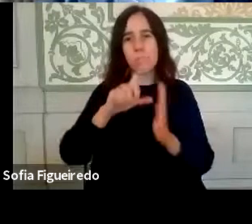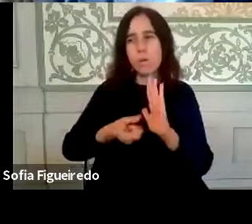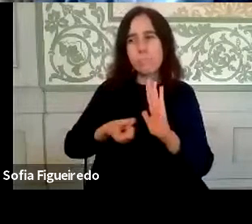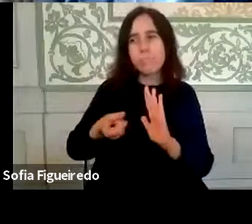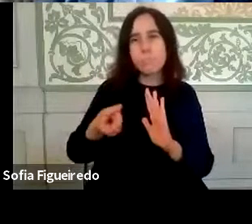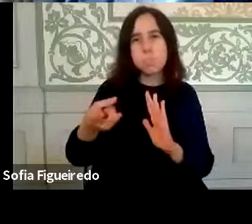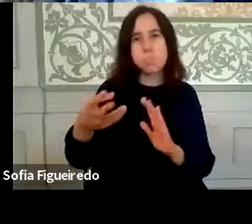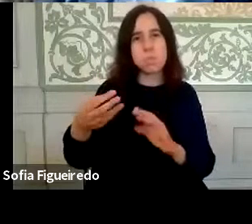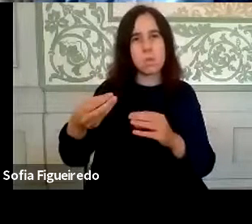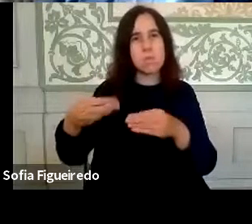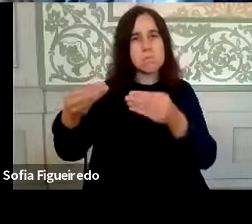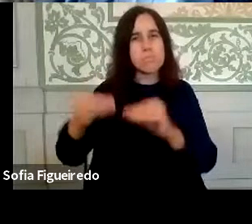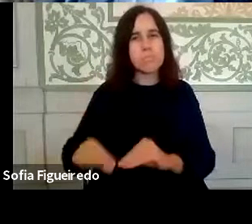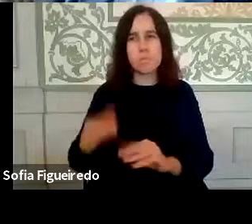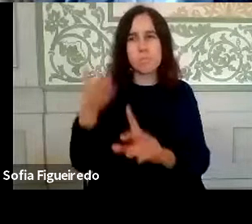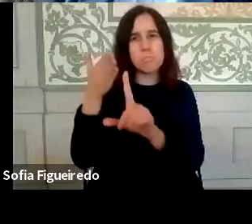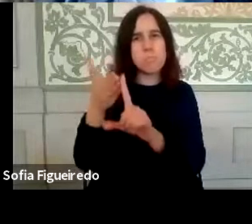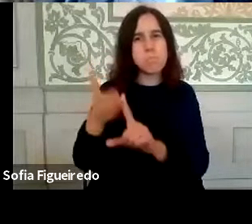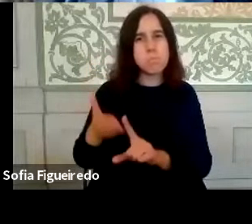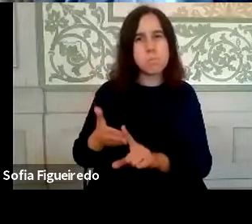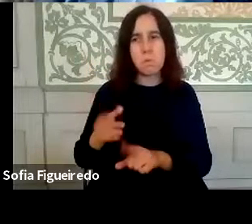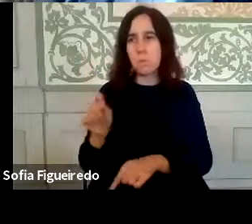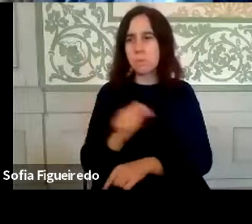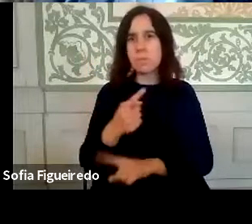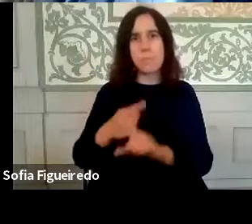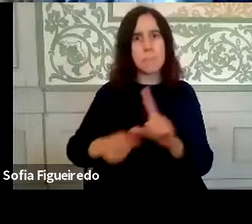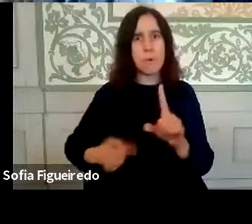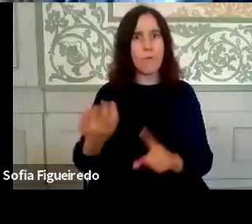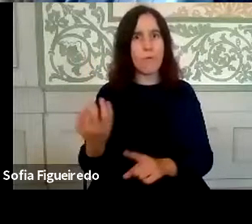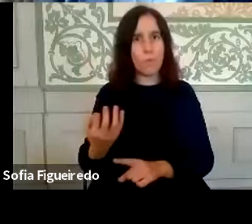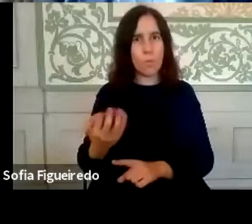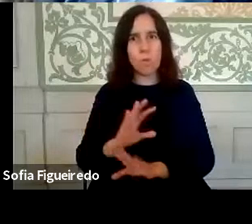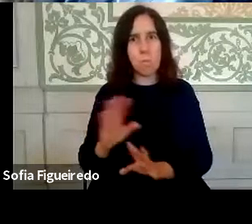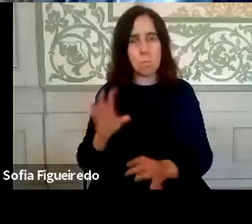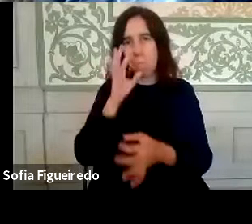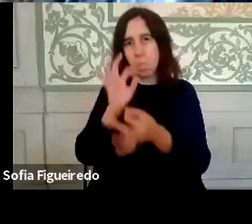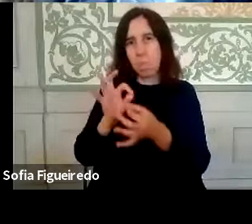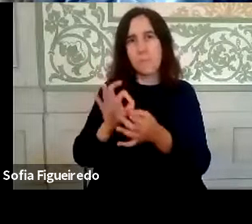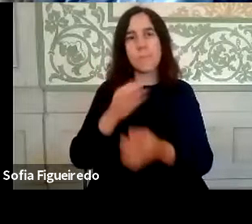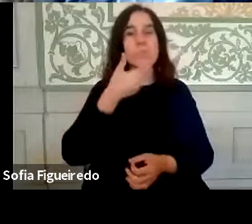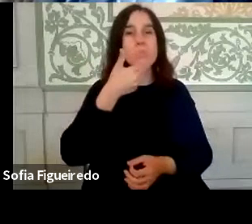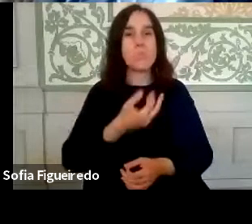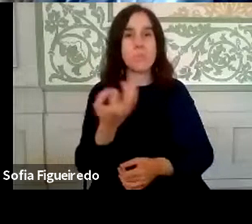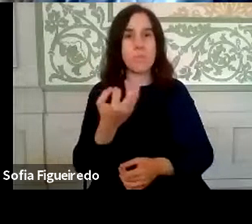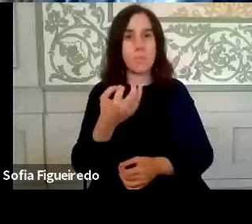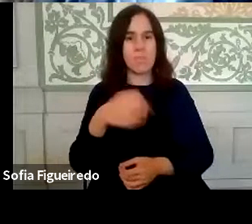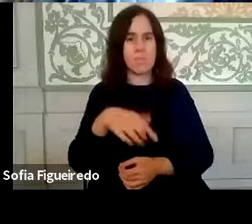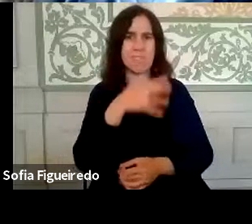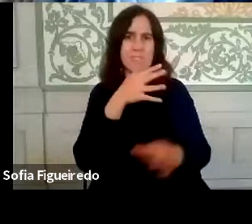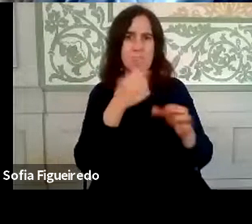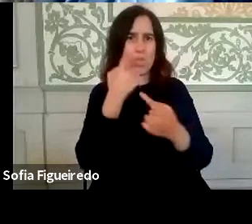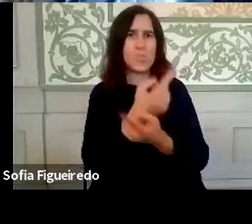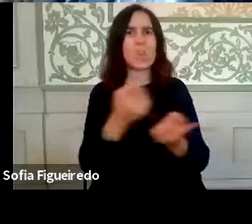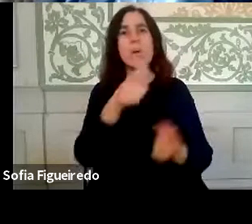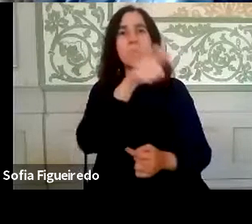com um alto puto concreto em um espaço de um mês e meio, a experiência que tivemos, e que fizemos aqui narrativa, de algumas